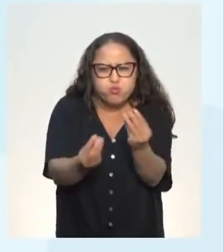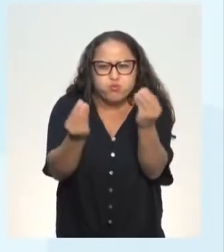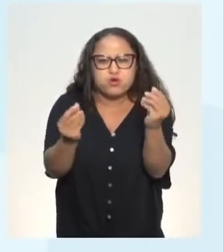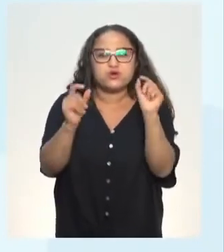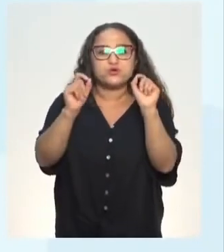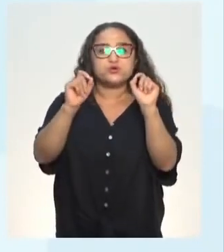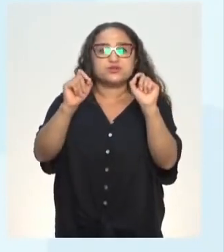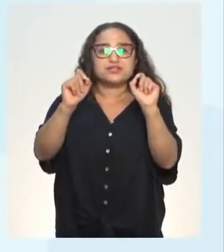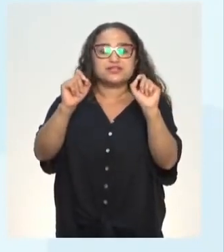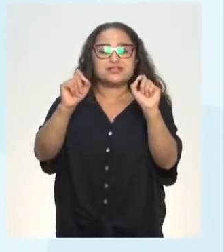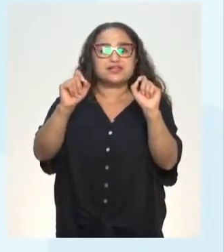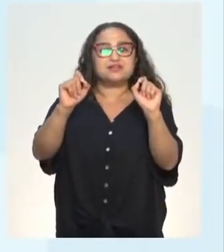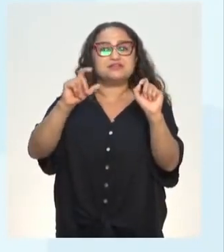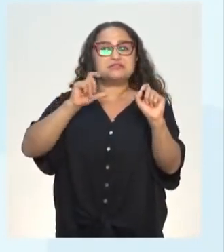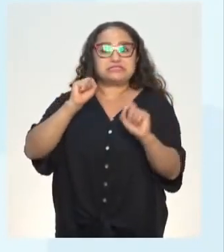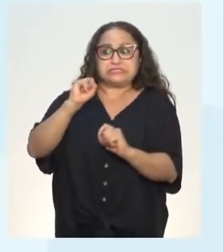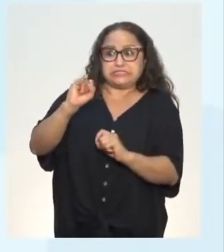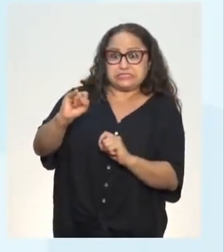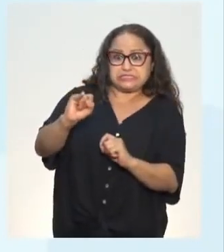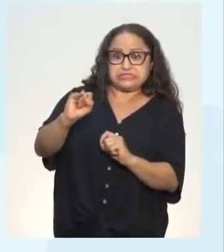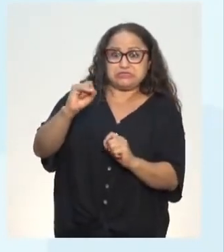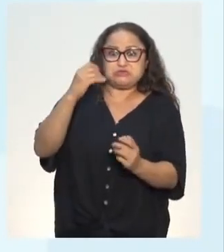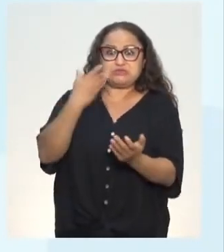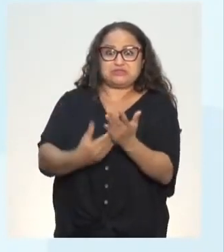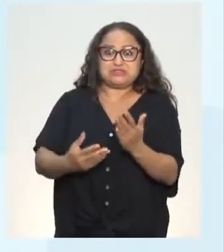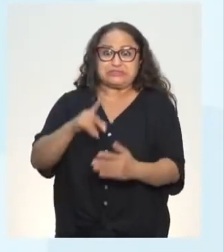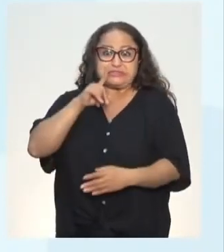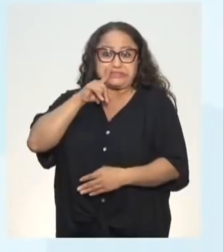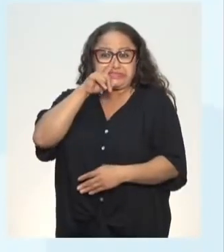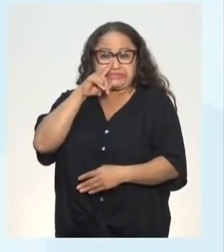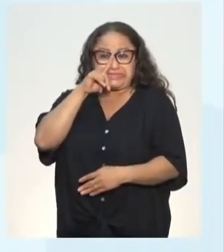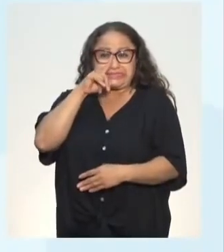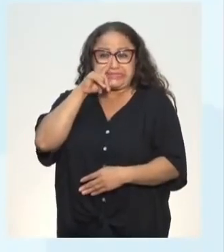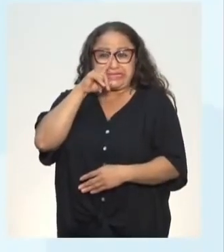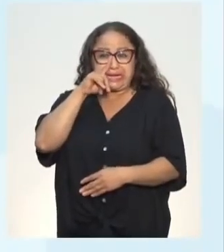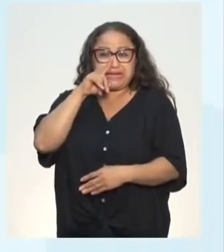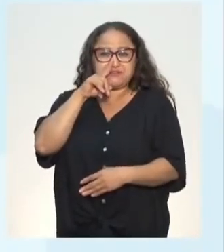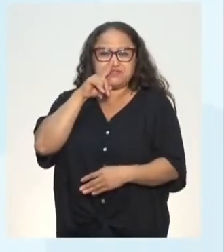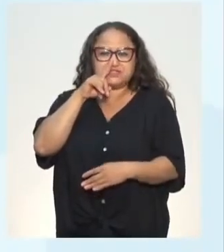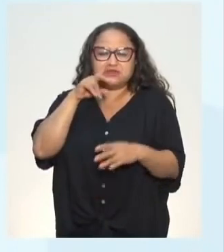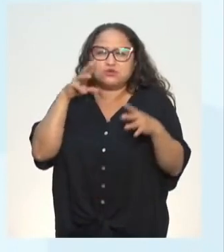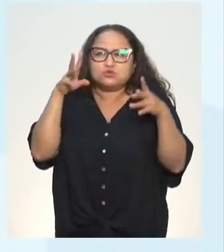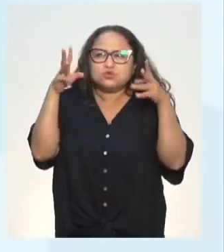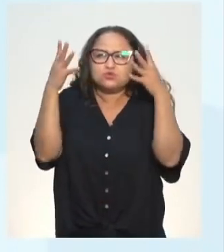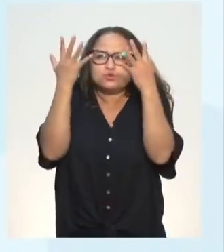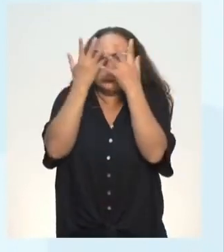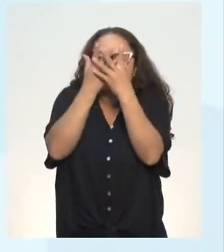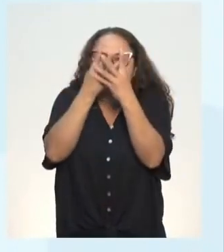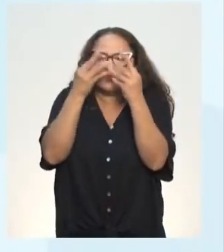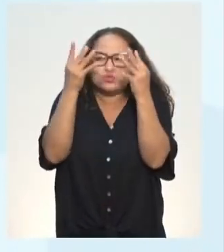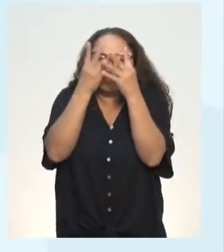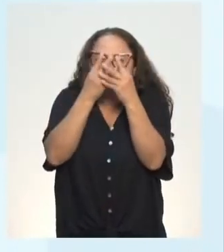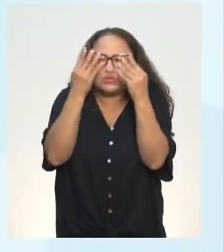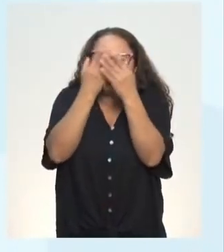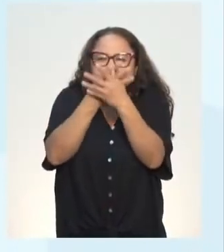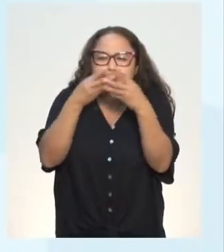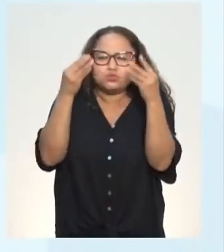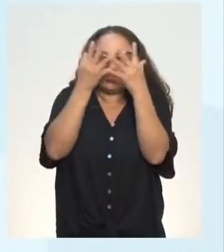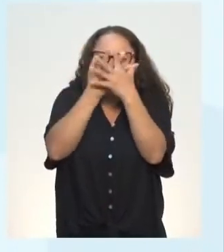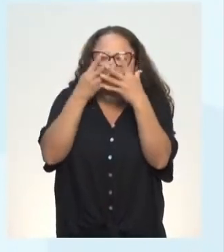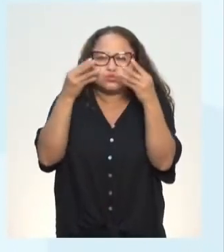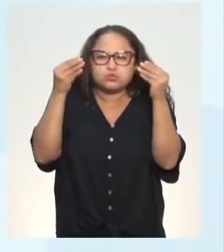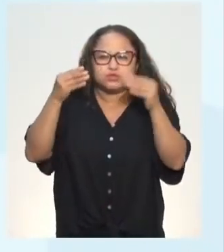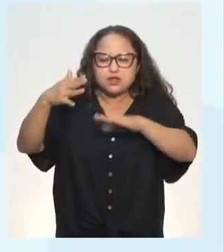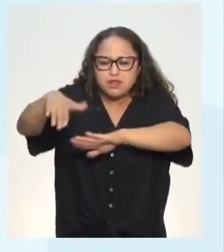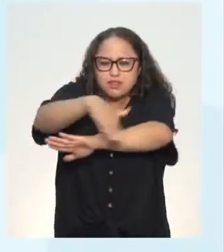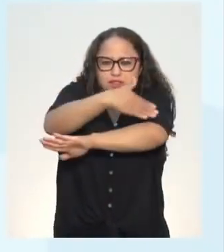Que, se não causou incidentes graves, diminuiu a visibilidade nas ruas e assustou os moradores.